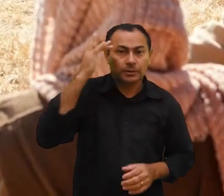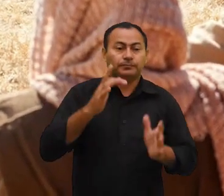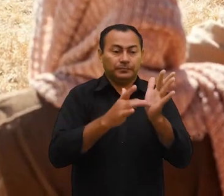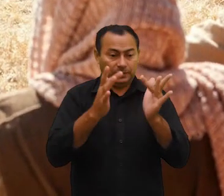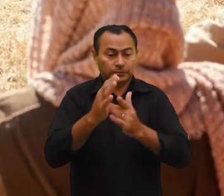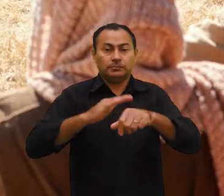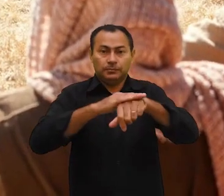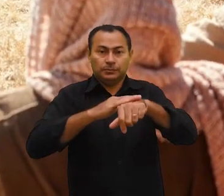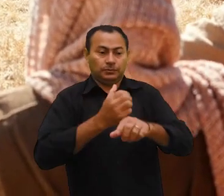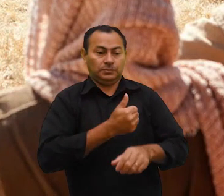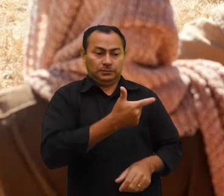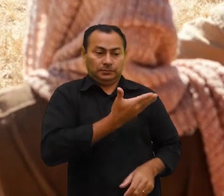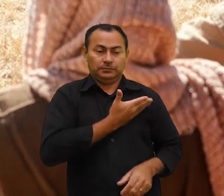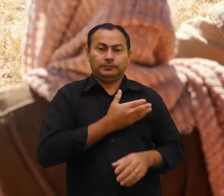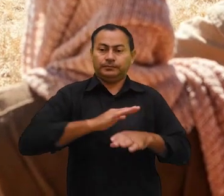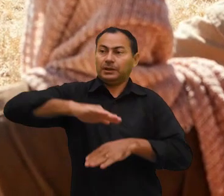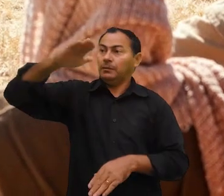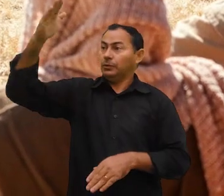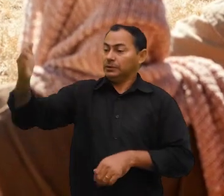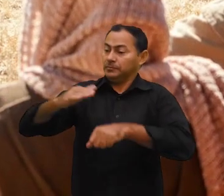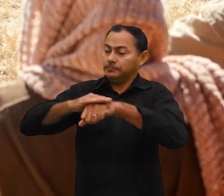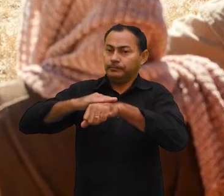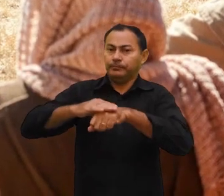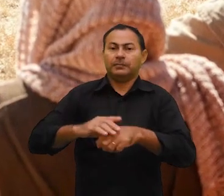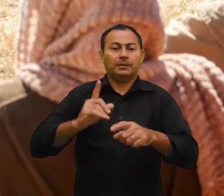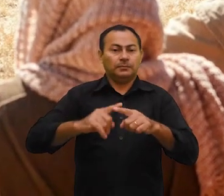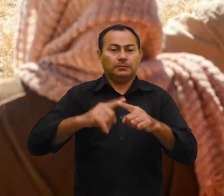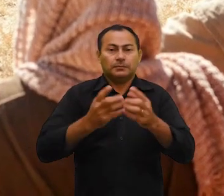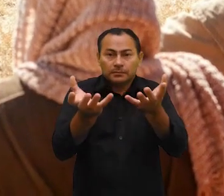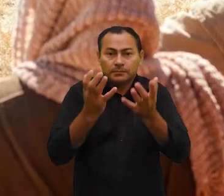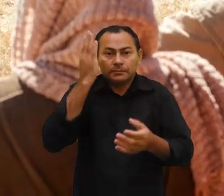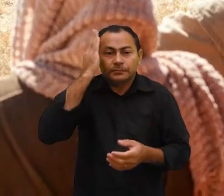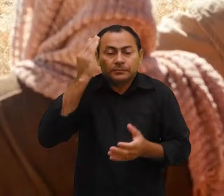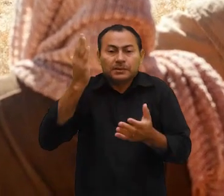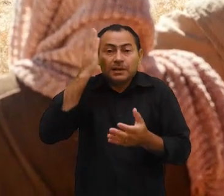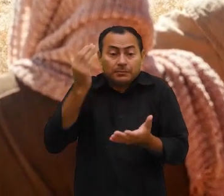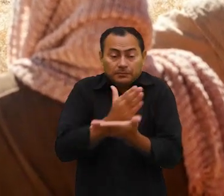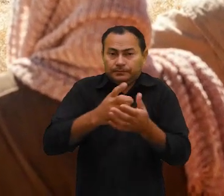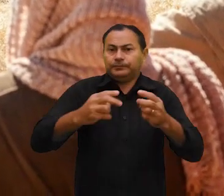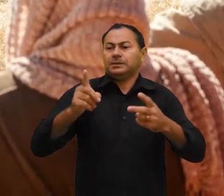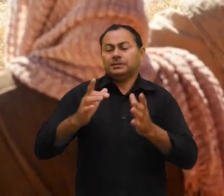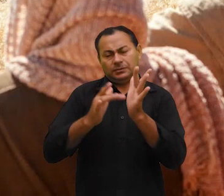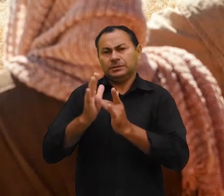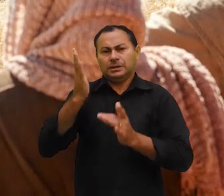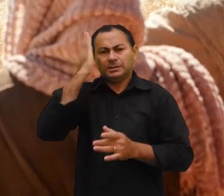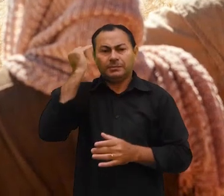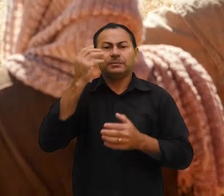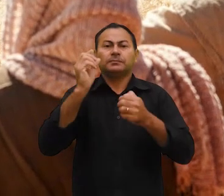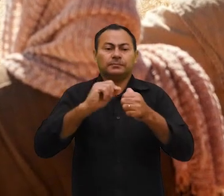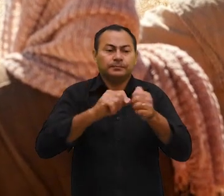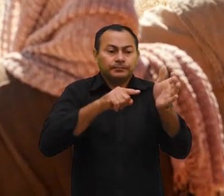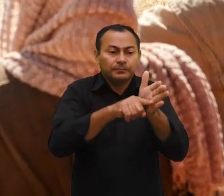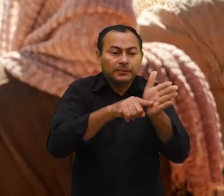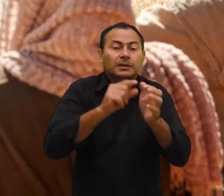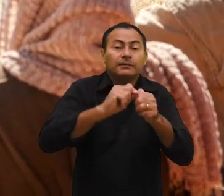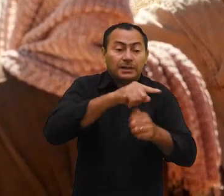aqui Jesus estava conversando com os apóstolos no alto daquele monte, não era porque Ele estava querendo saber alguma coisa que Ele não sabia. Ele queria